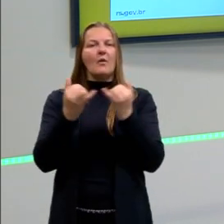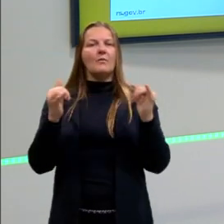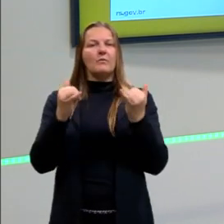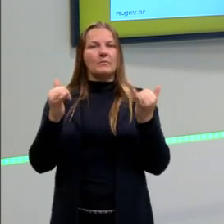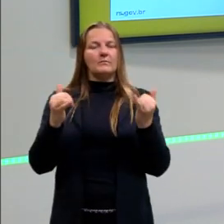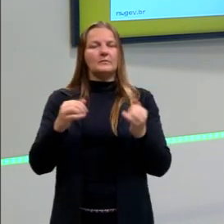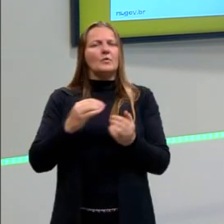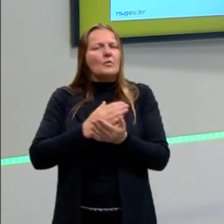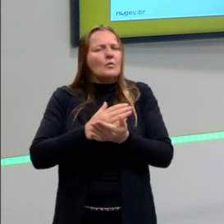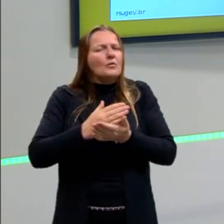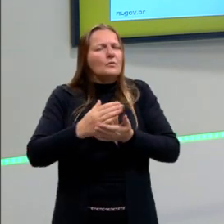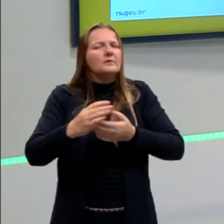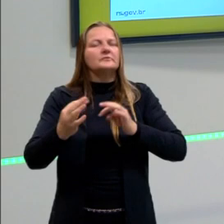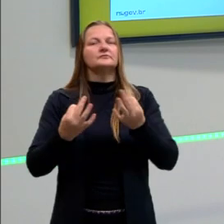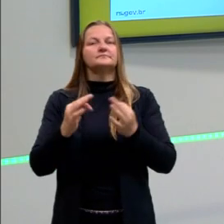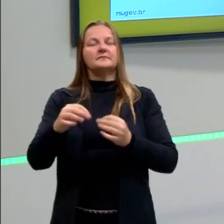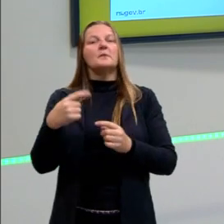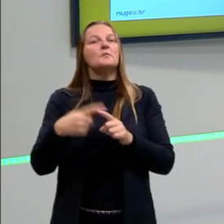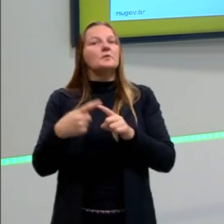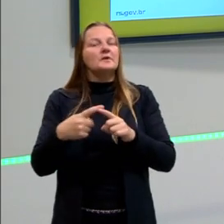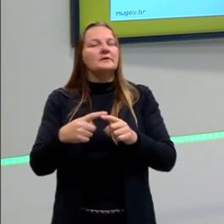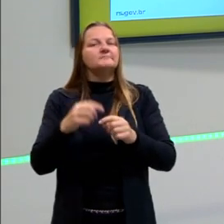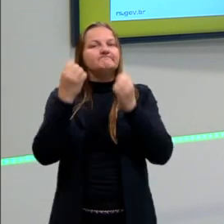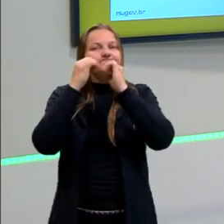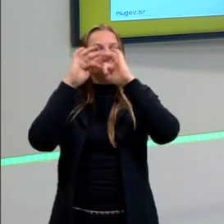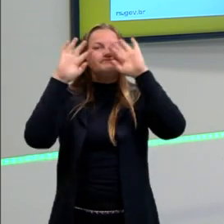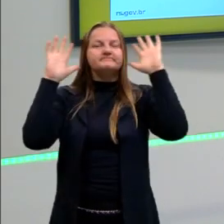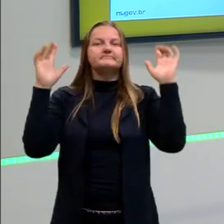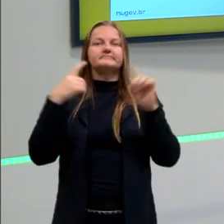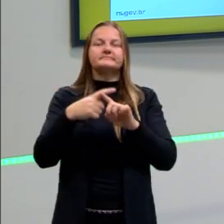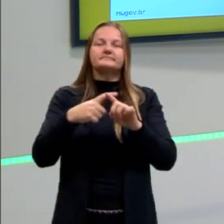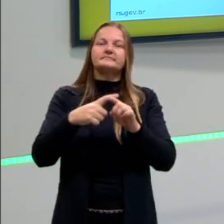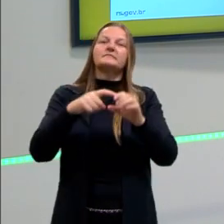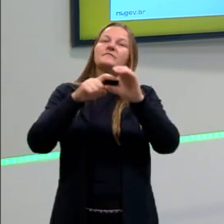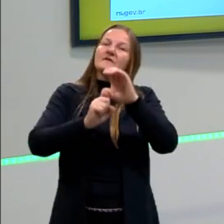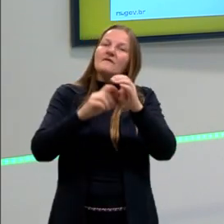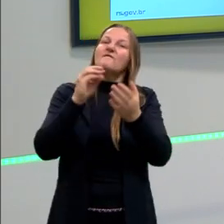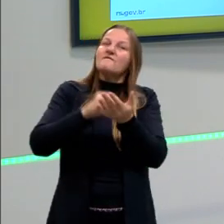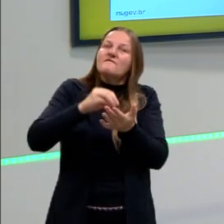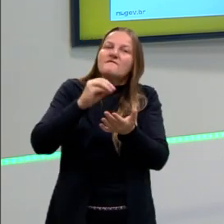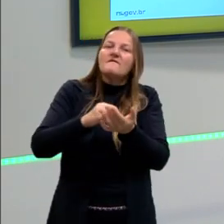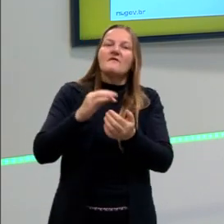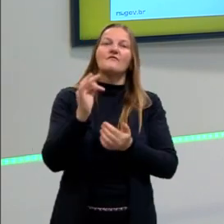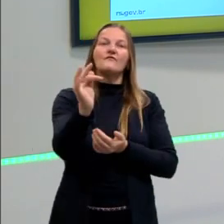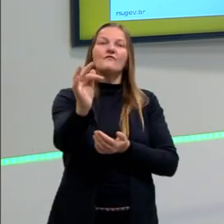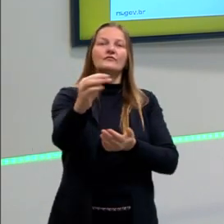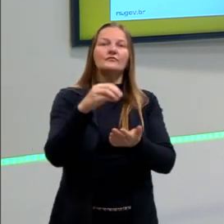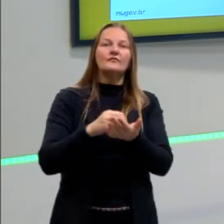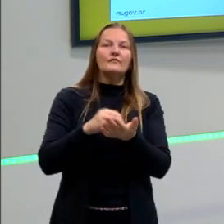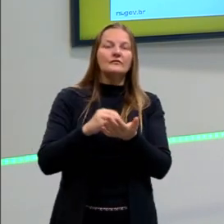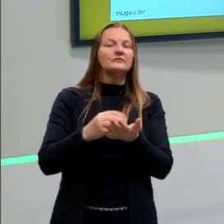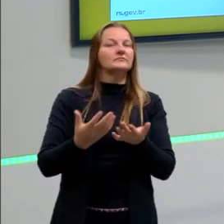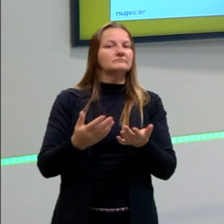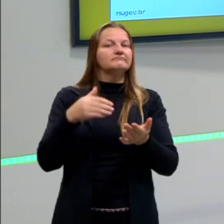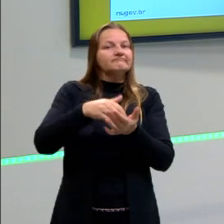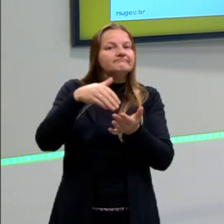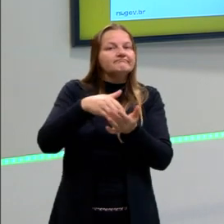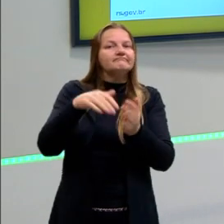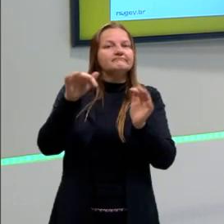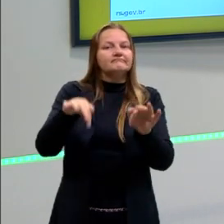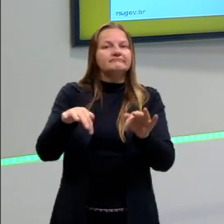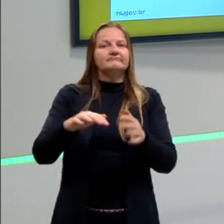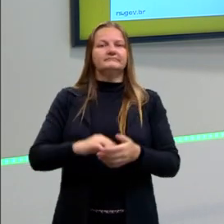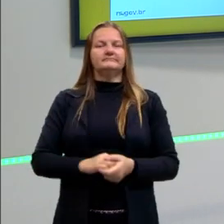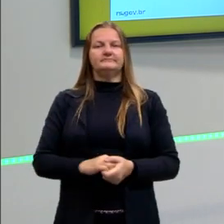carros elétricos, porque estão entendendo que justamente esses, essa energia não renovável vai ter fim, né,